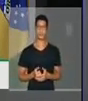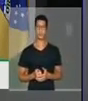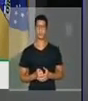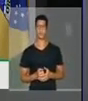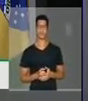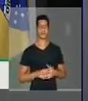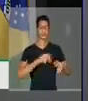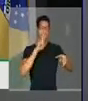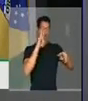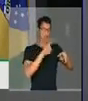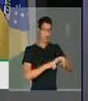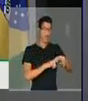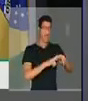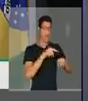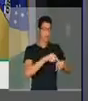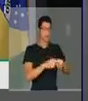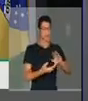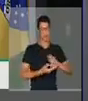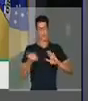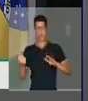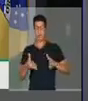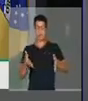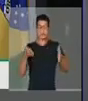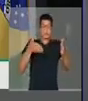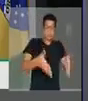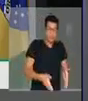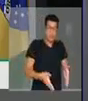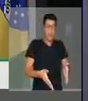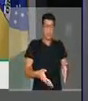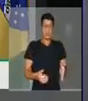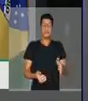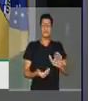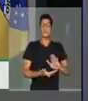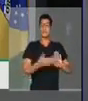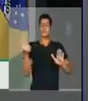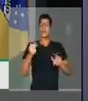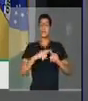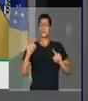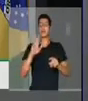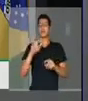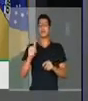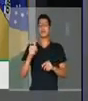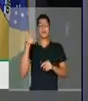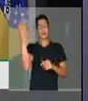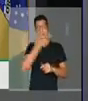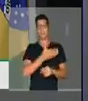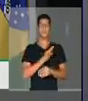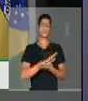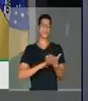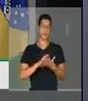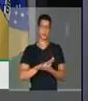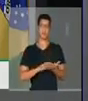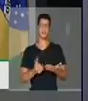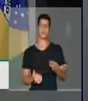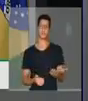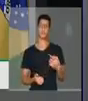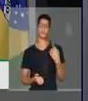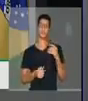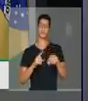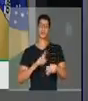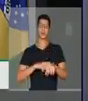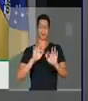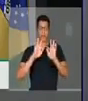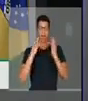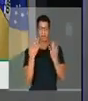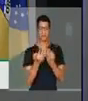Da cadeia você pode sair. Do cemitério, dizem que sai, mas nunca ninguém comprovou. Então na hora que